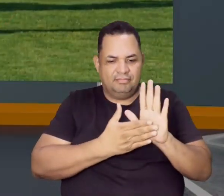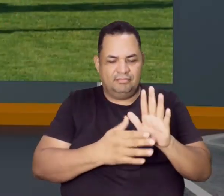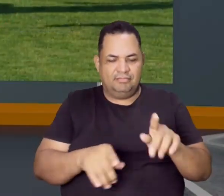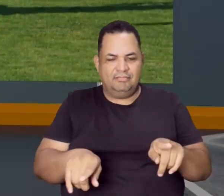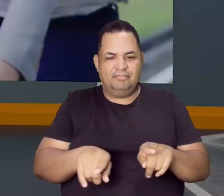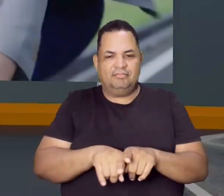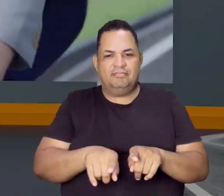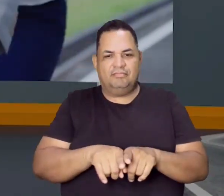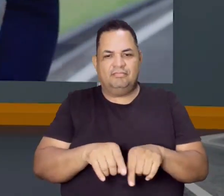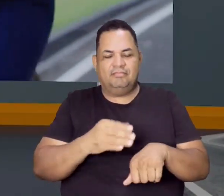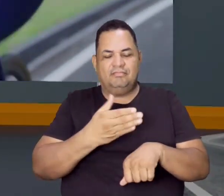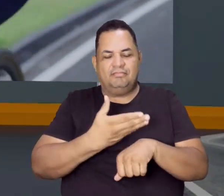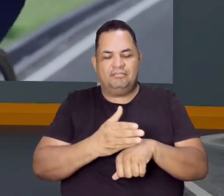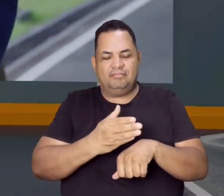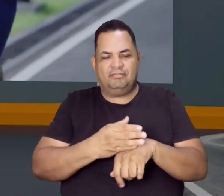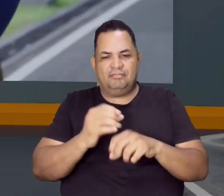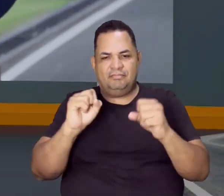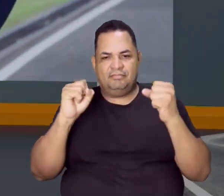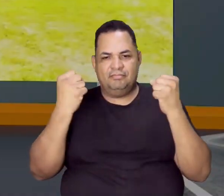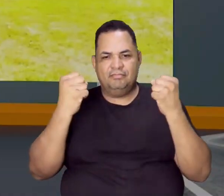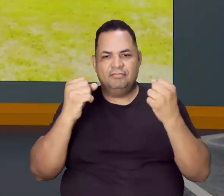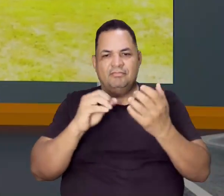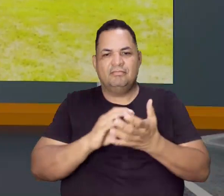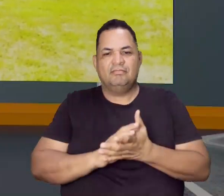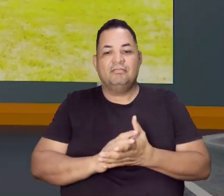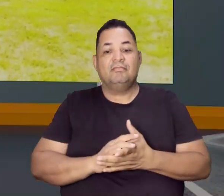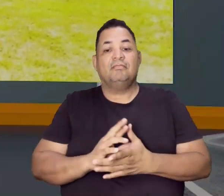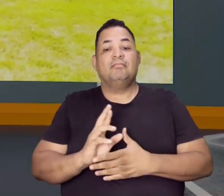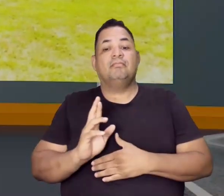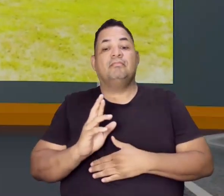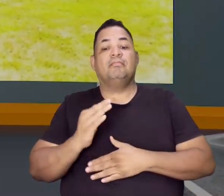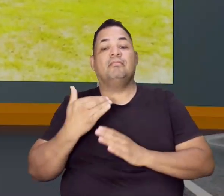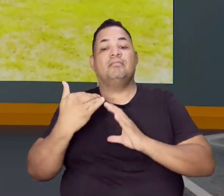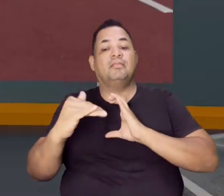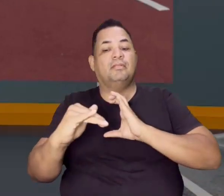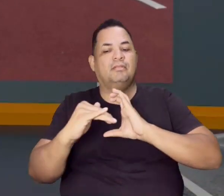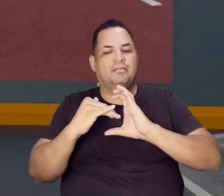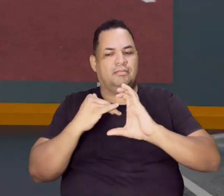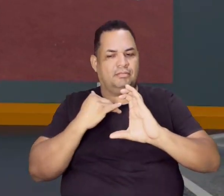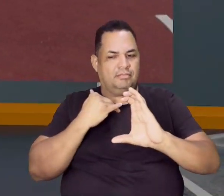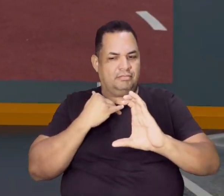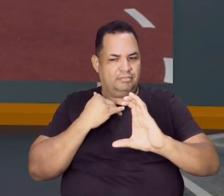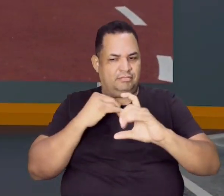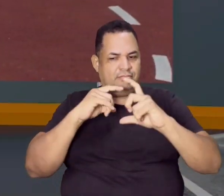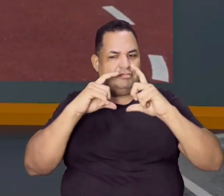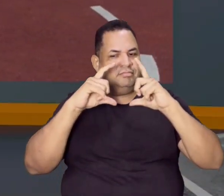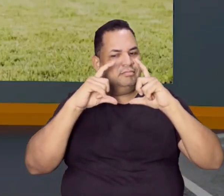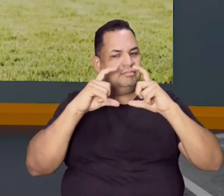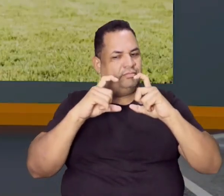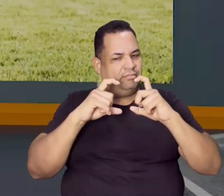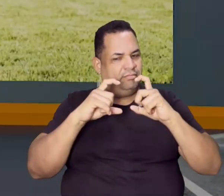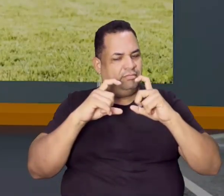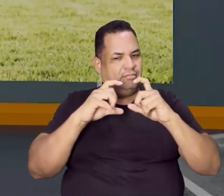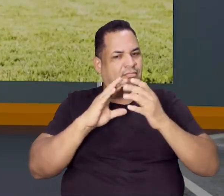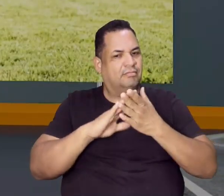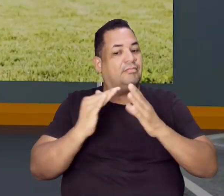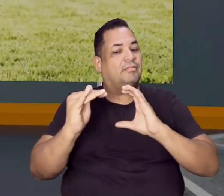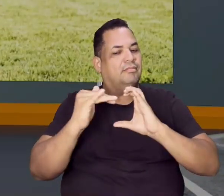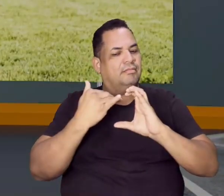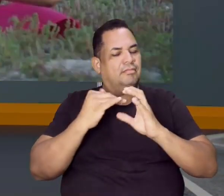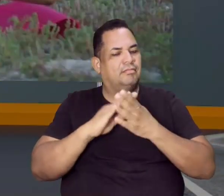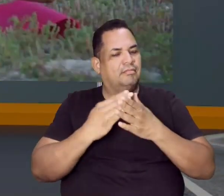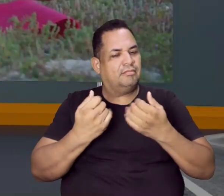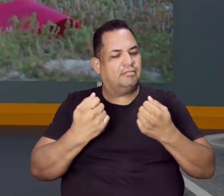retorno e eu fico muito feliz. Quem ainda não enviou aquela foto da turma, manda aí para eu poder